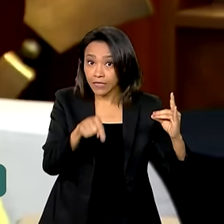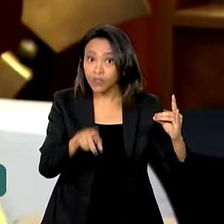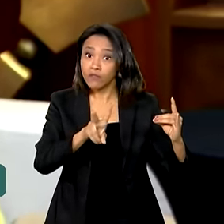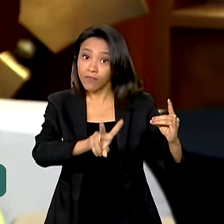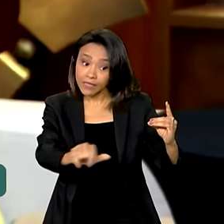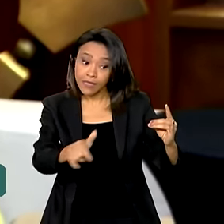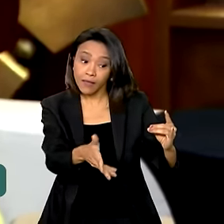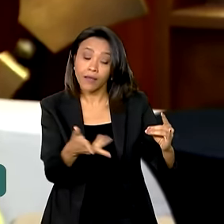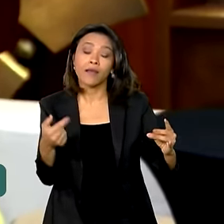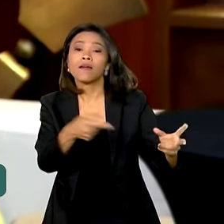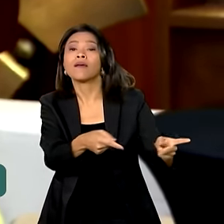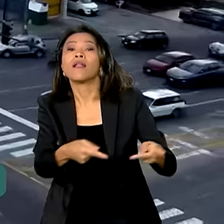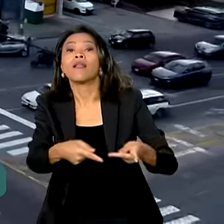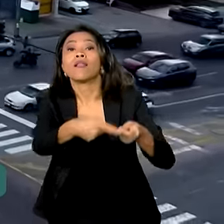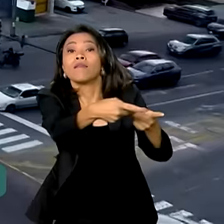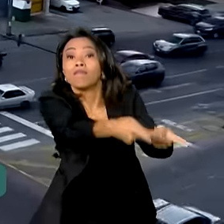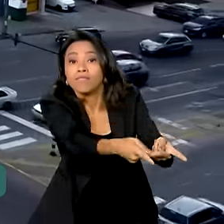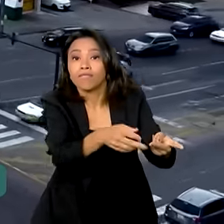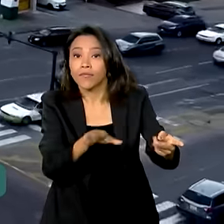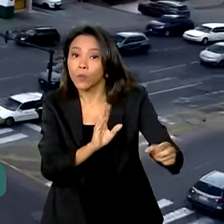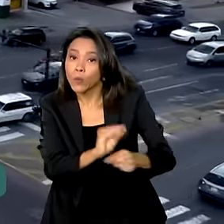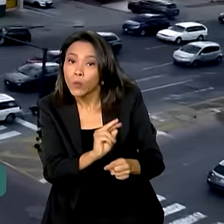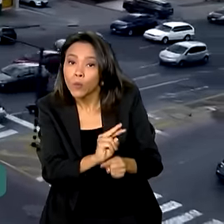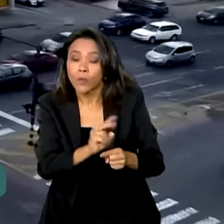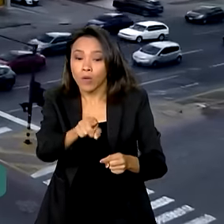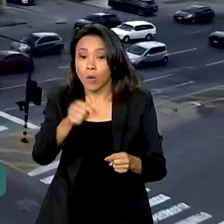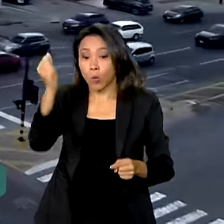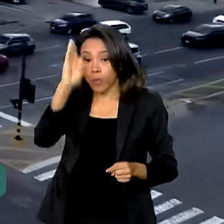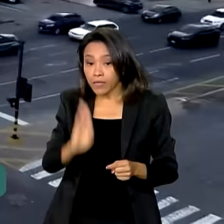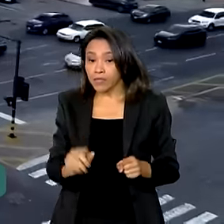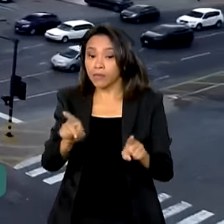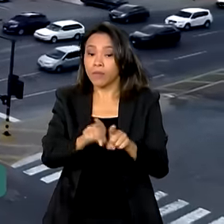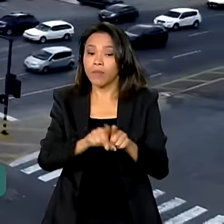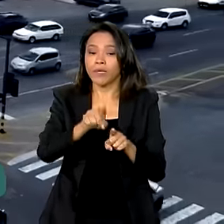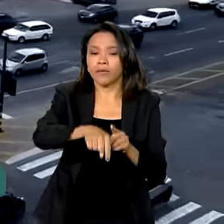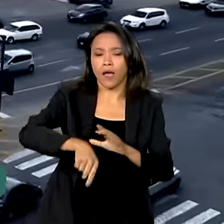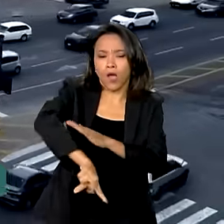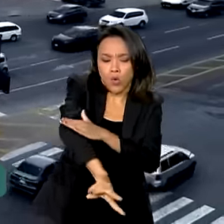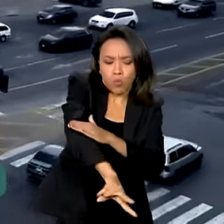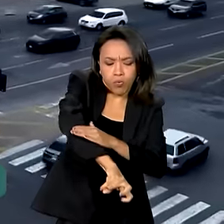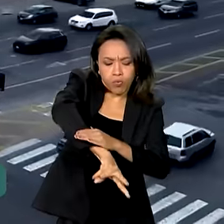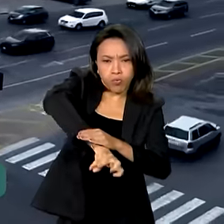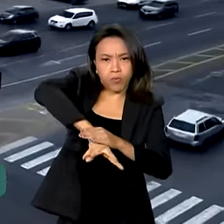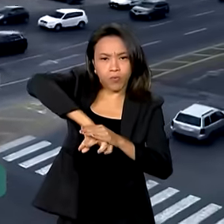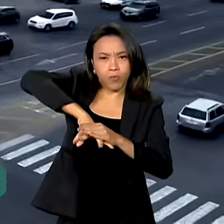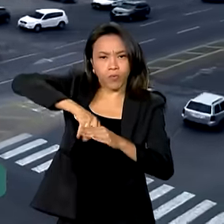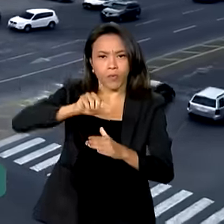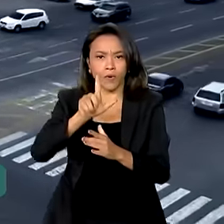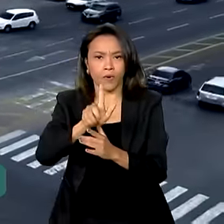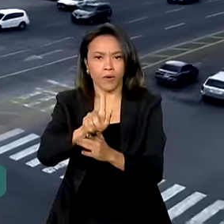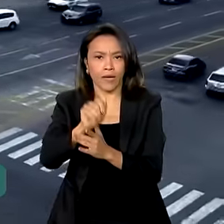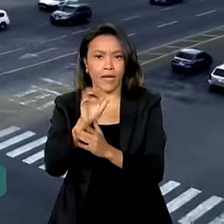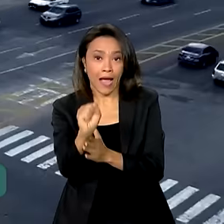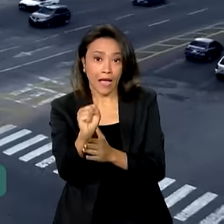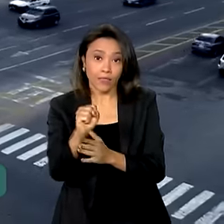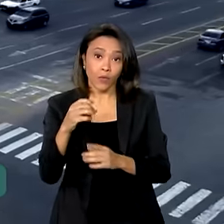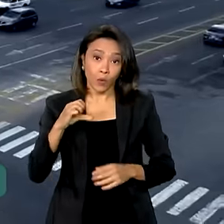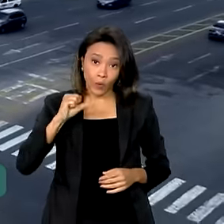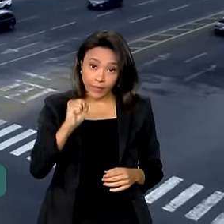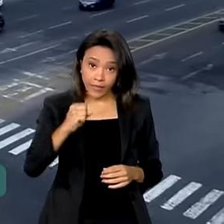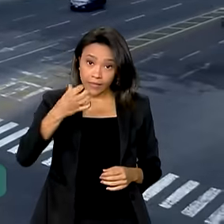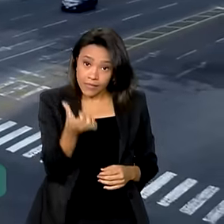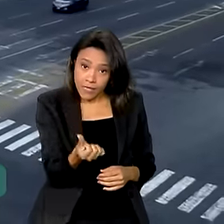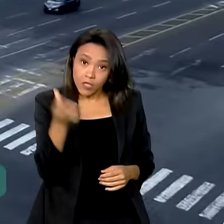enviada ao país vizinho. O Brasil também deve investir na exploração de gás natural na Bolívia. 86% do